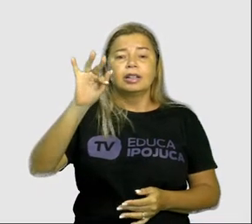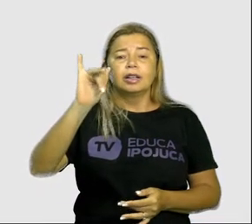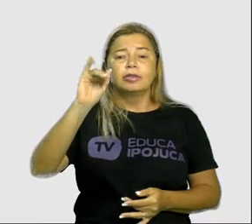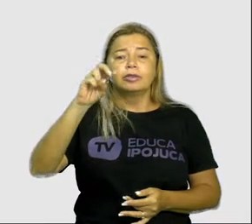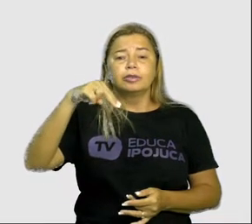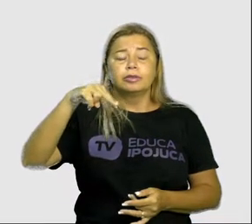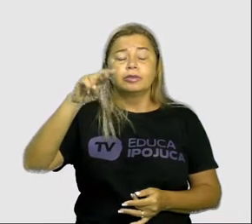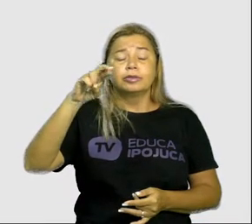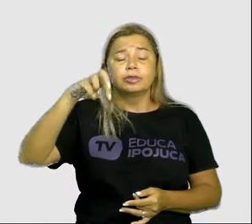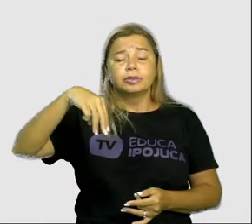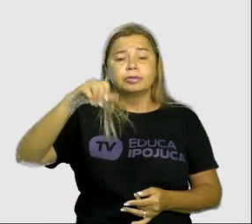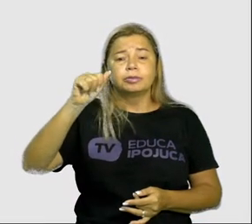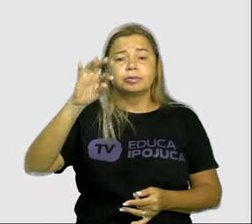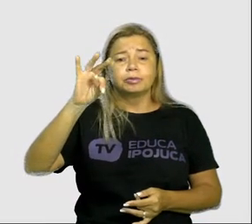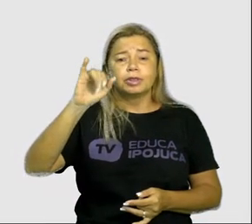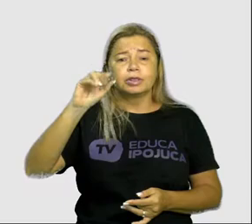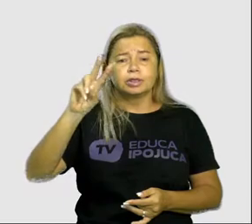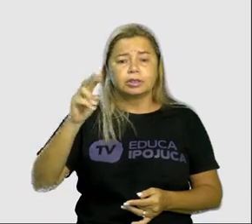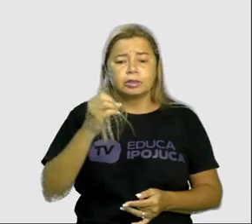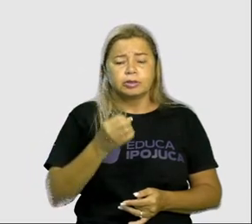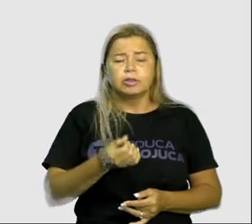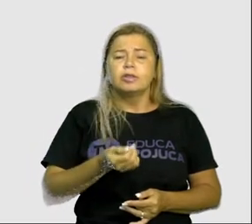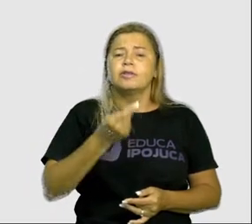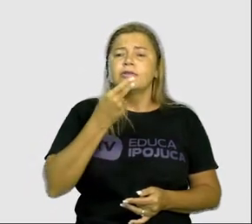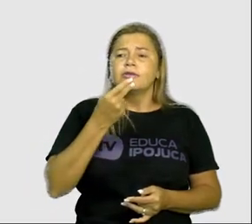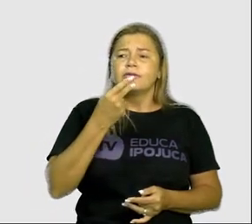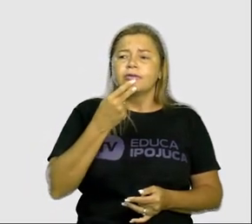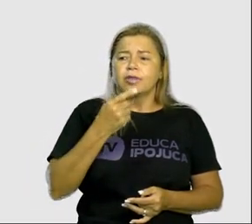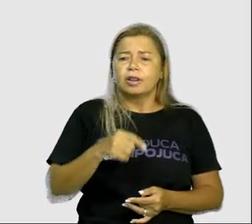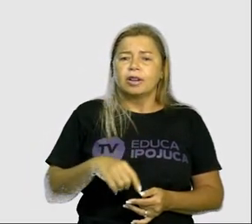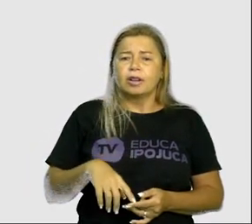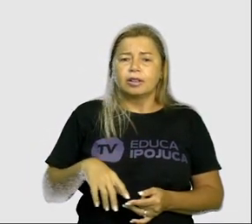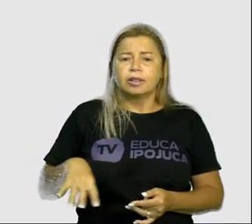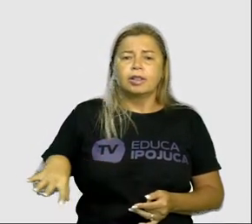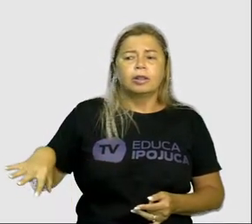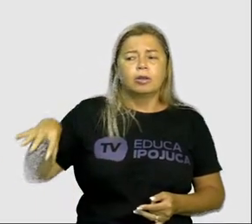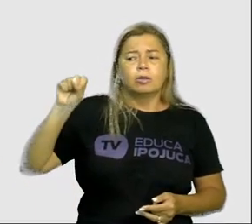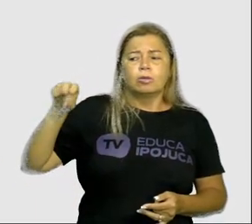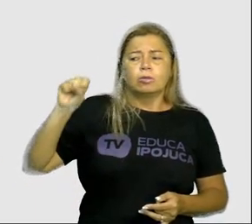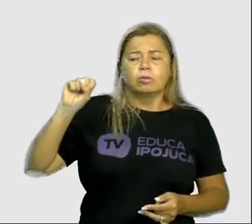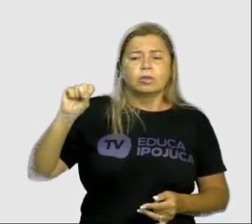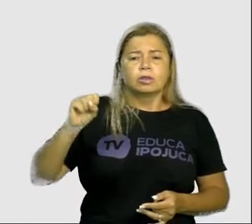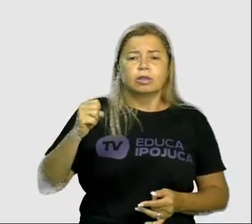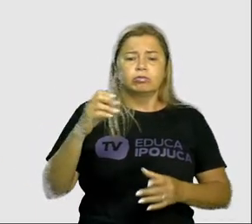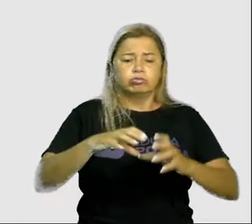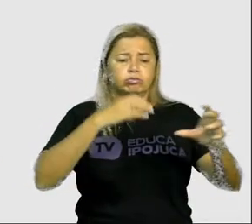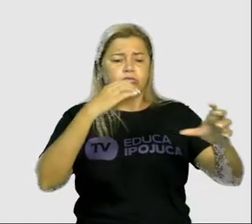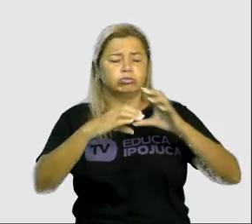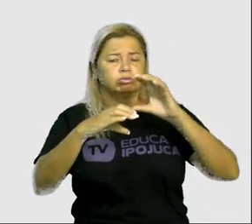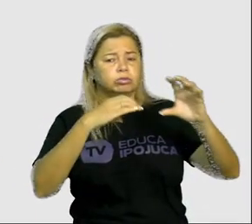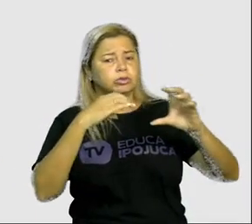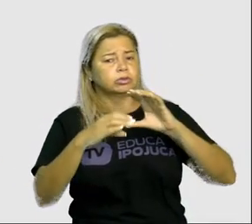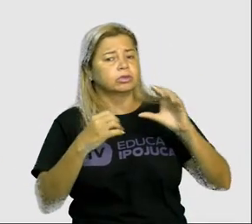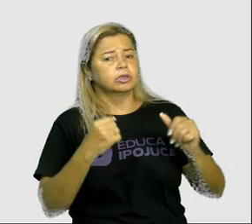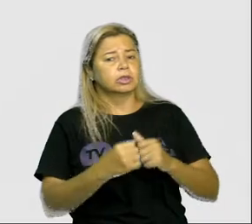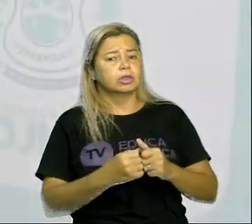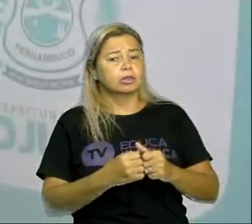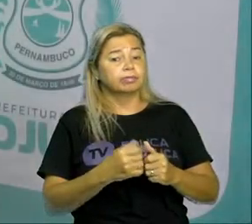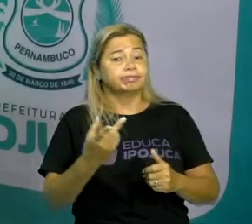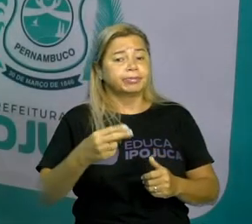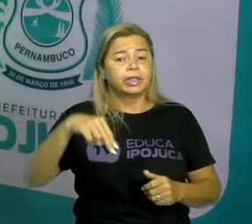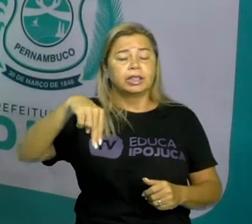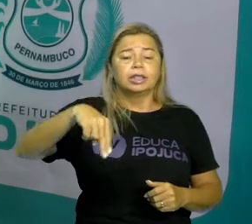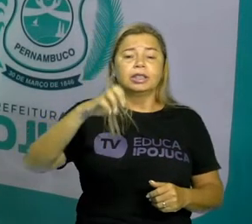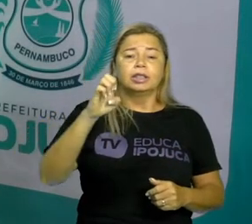Ouça a música Quando eu já estou em um imperativo negativo Eu falo Não ouça a